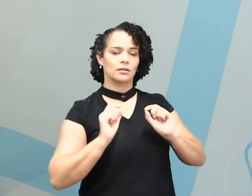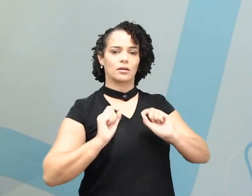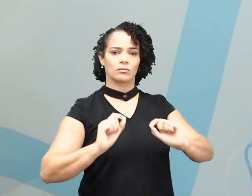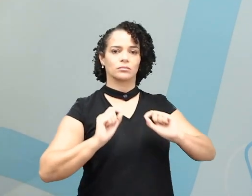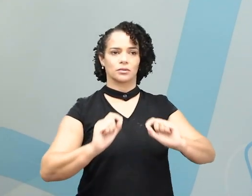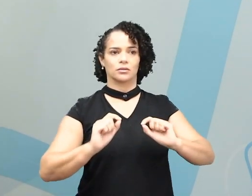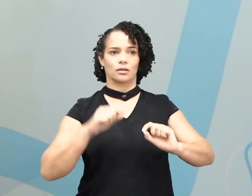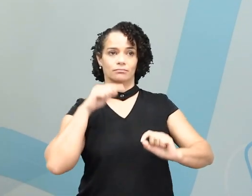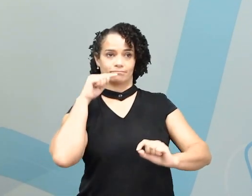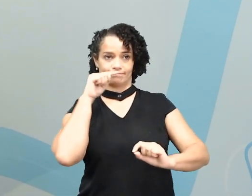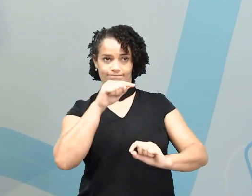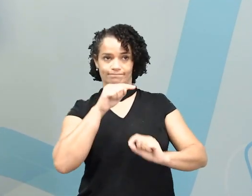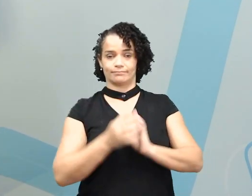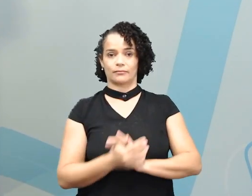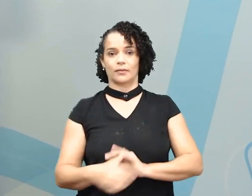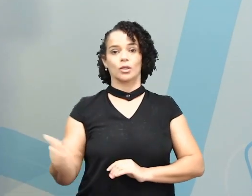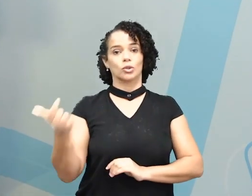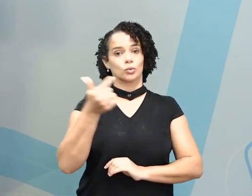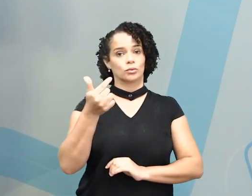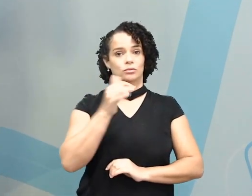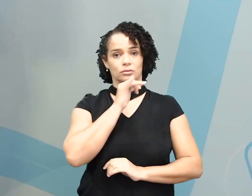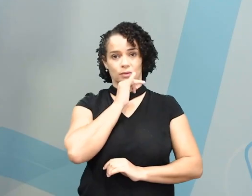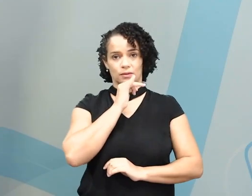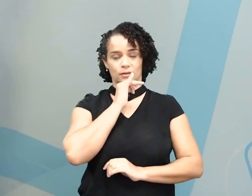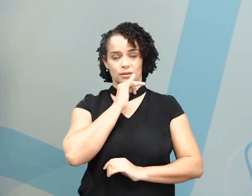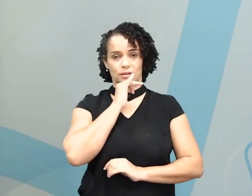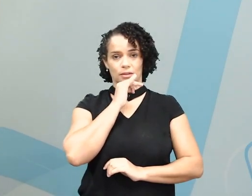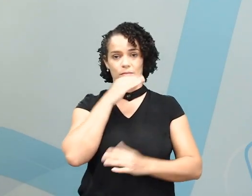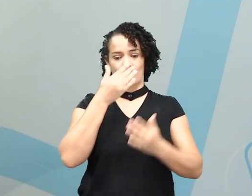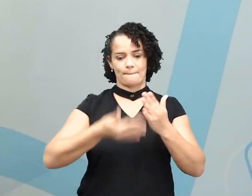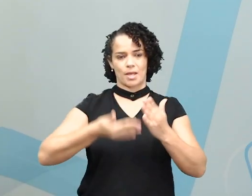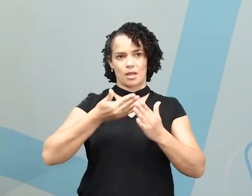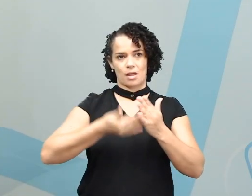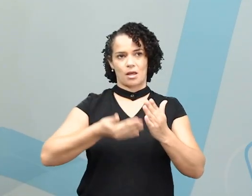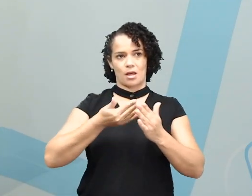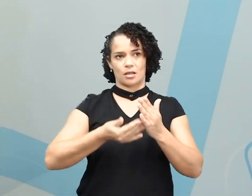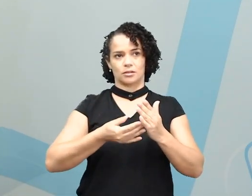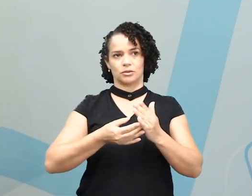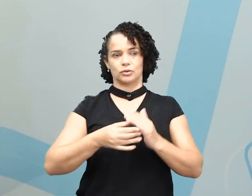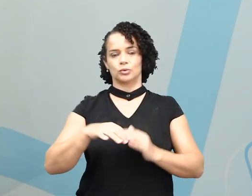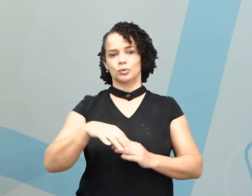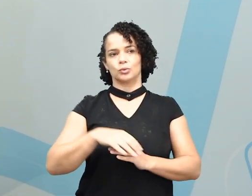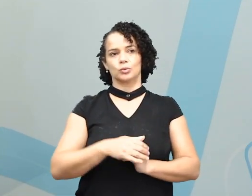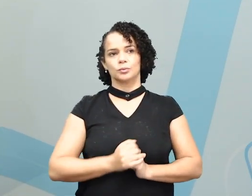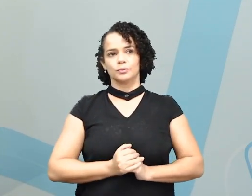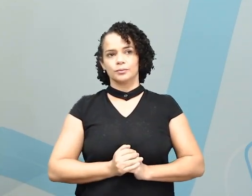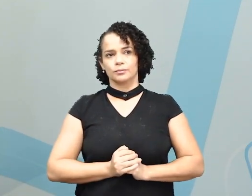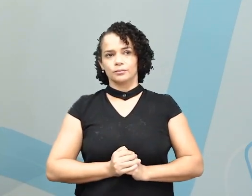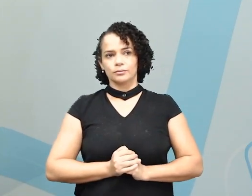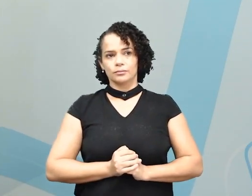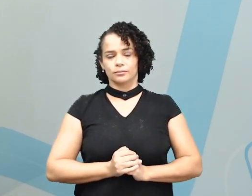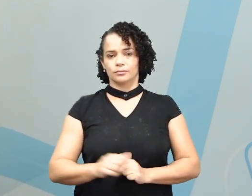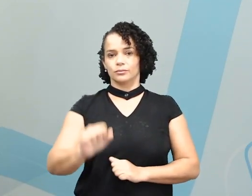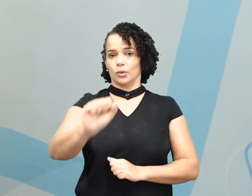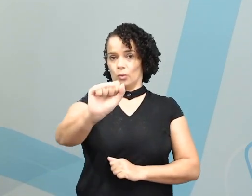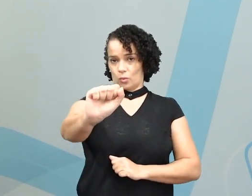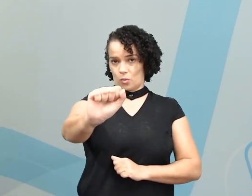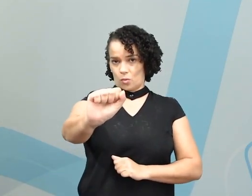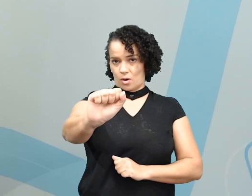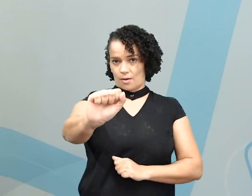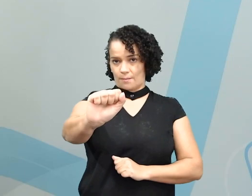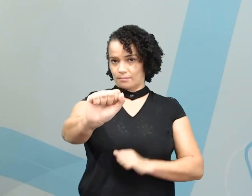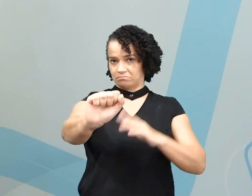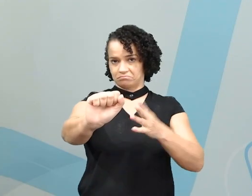aqui no segundo exemplo é perdido a questão do A. Por exemplo, she is a